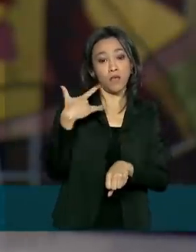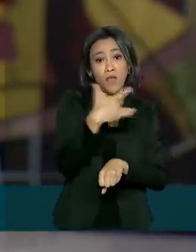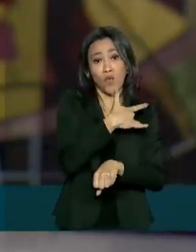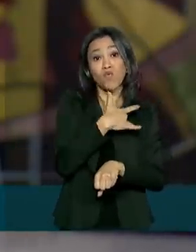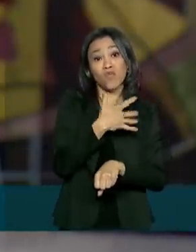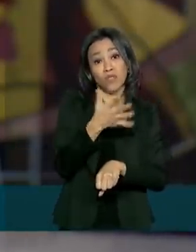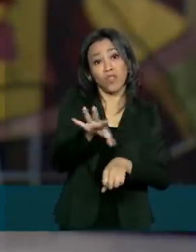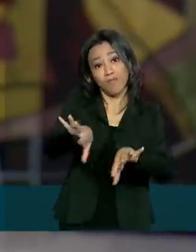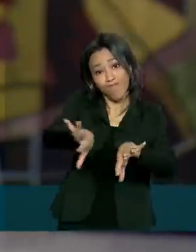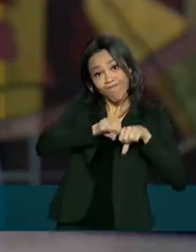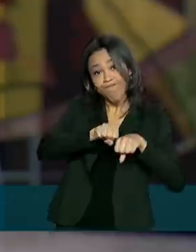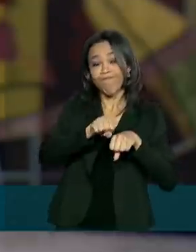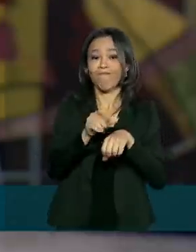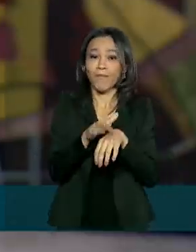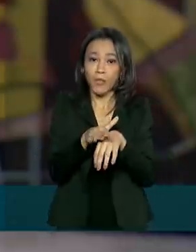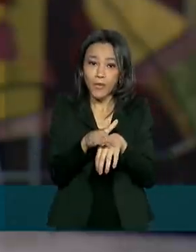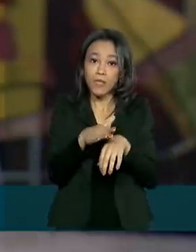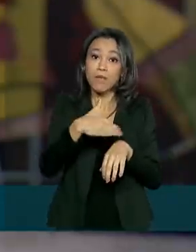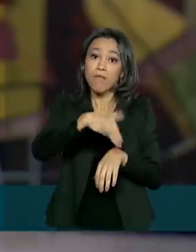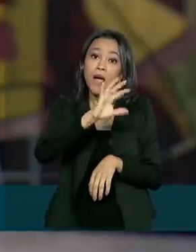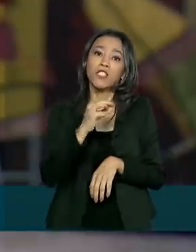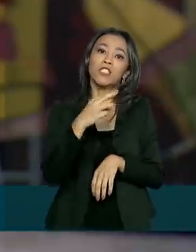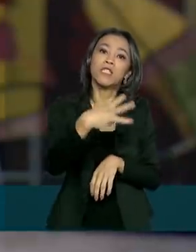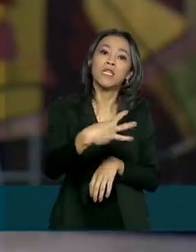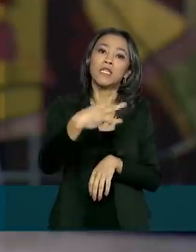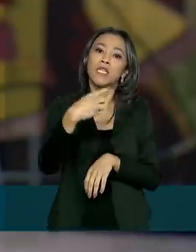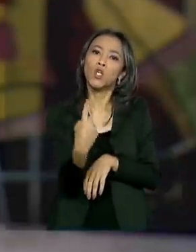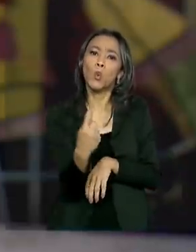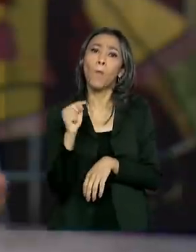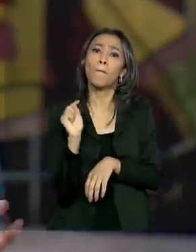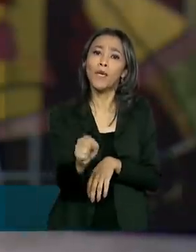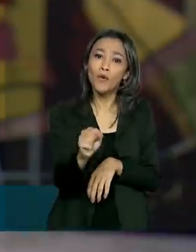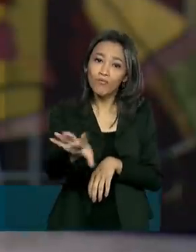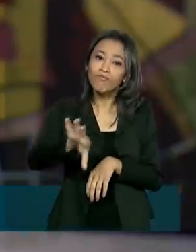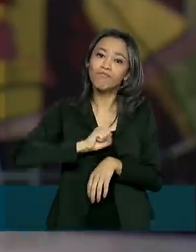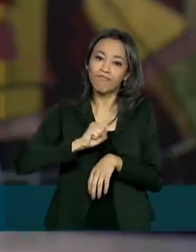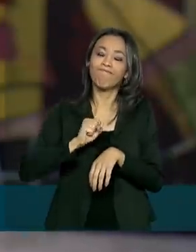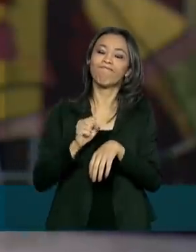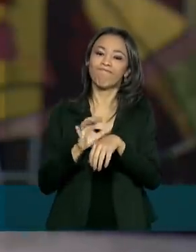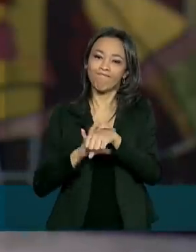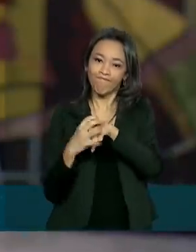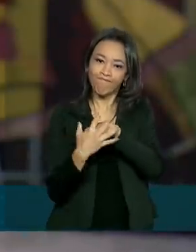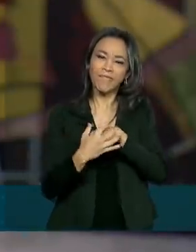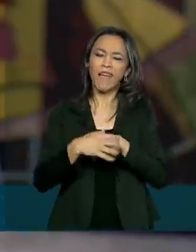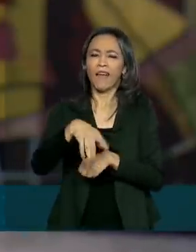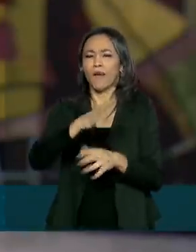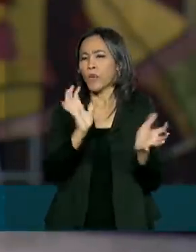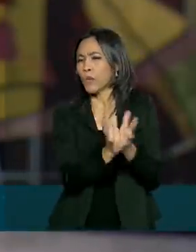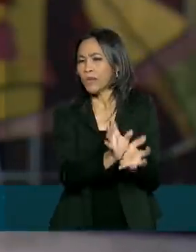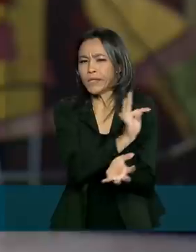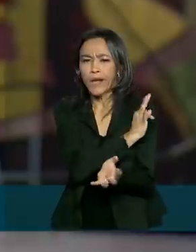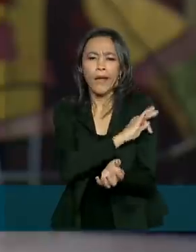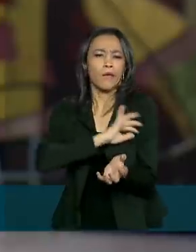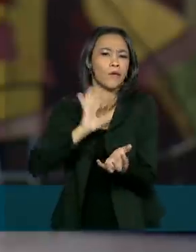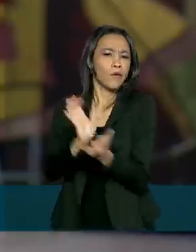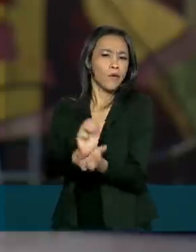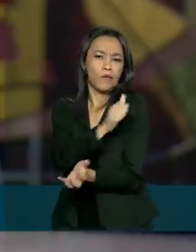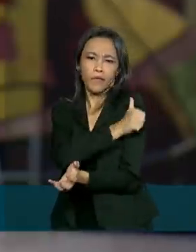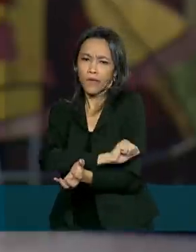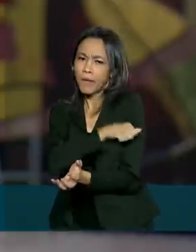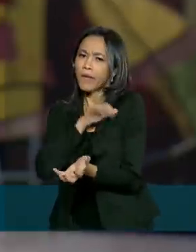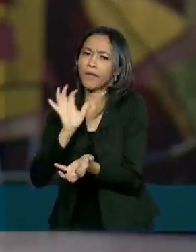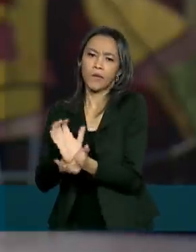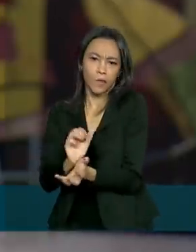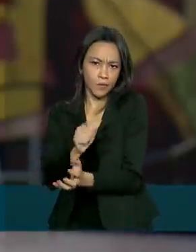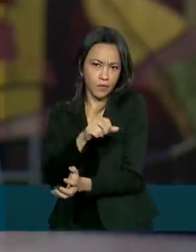pela Covid-19. Mais de 31 mil profissionais contraíram a doença, entre técnicos de enfermagem, enfermeiros e médicos.